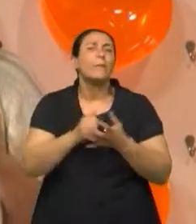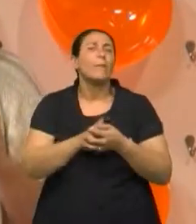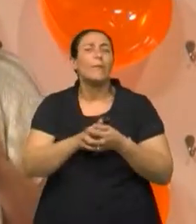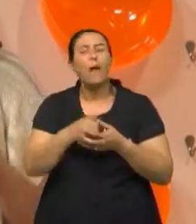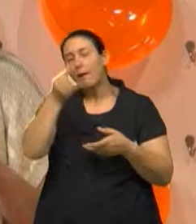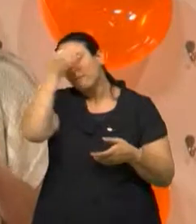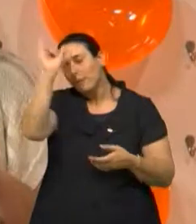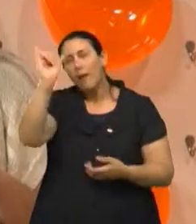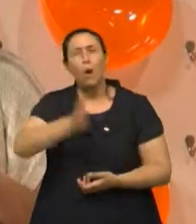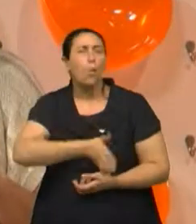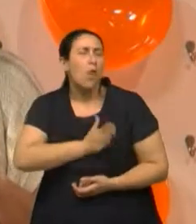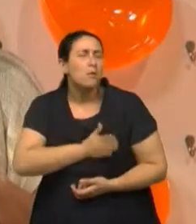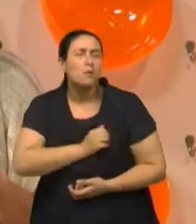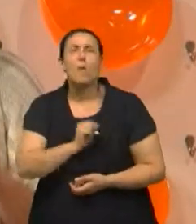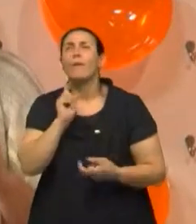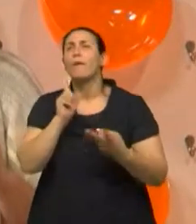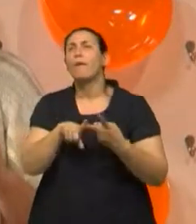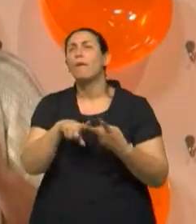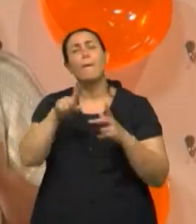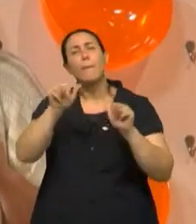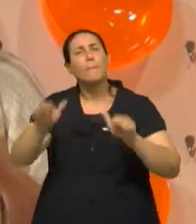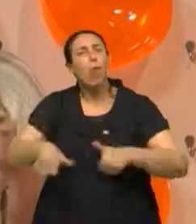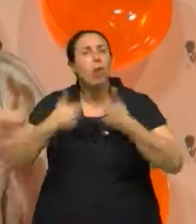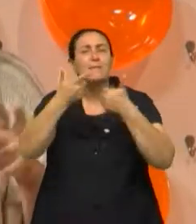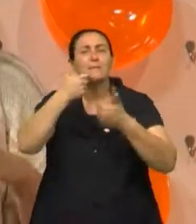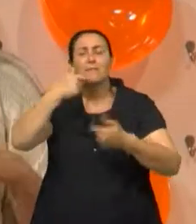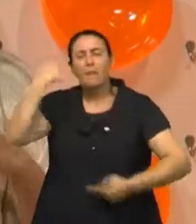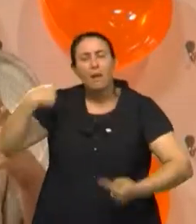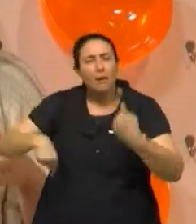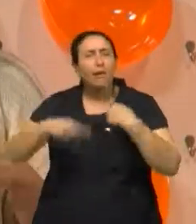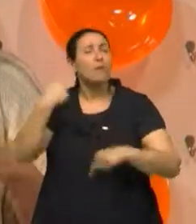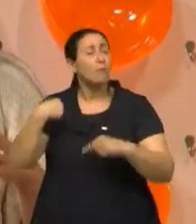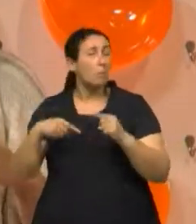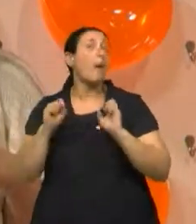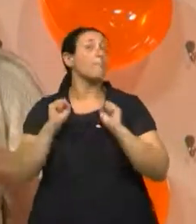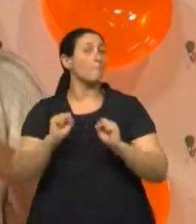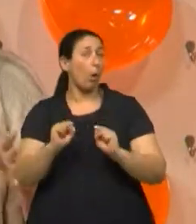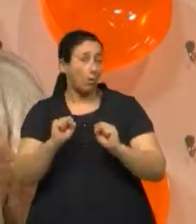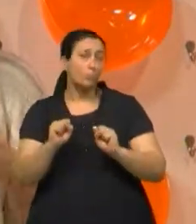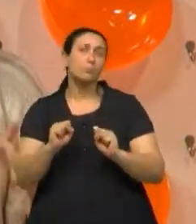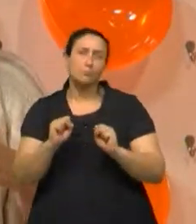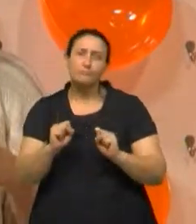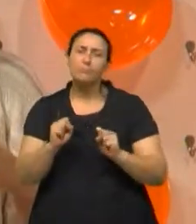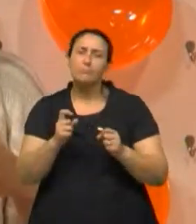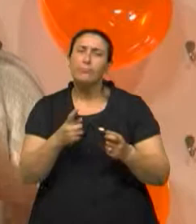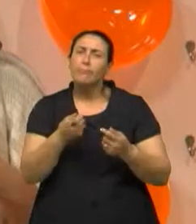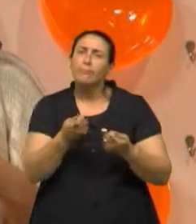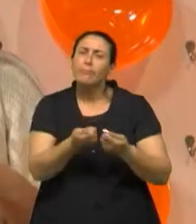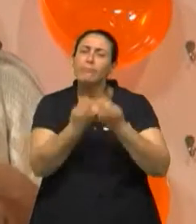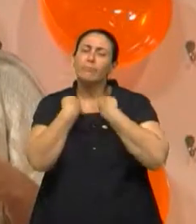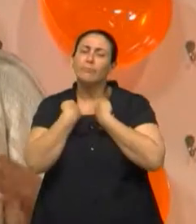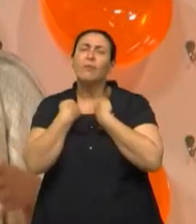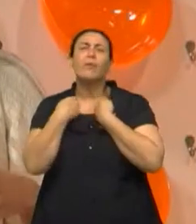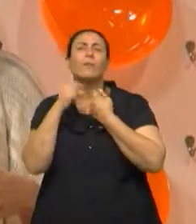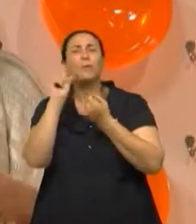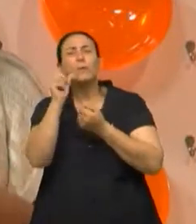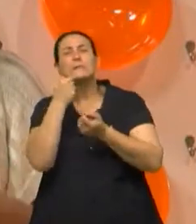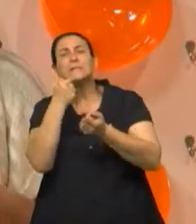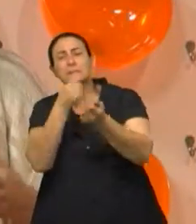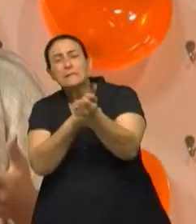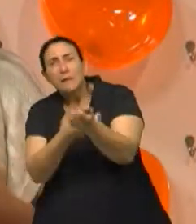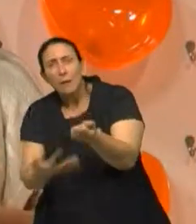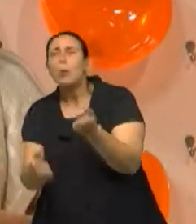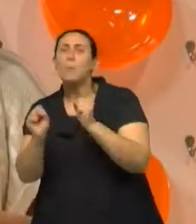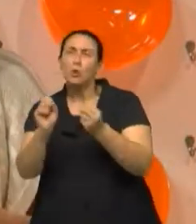doenças cardíacas ou para melhora da circulação, que são remédios que podem favorecer um pouquinho, algum grau de sangramento,